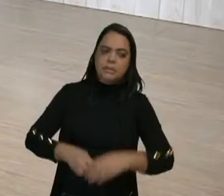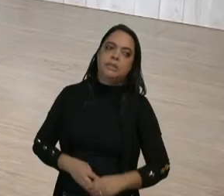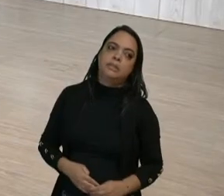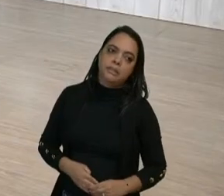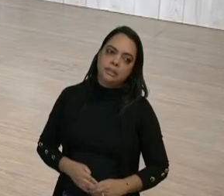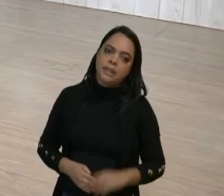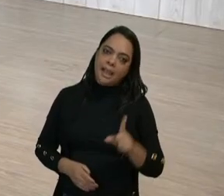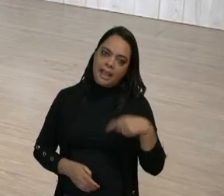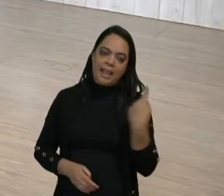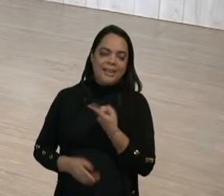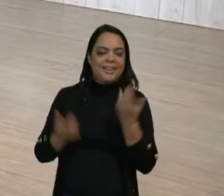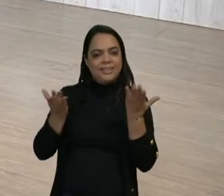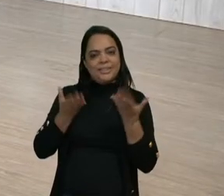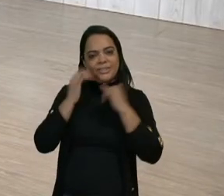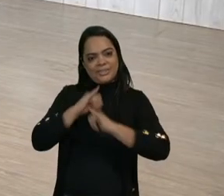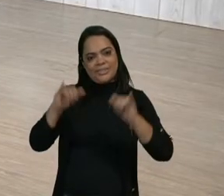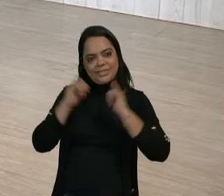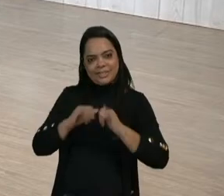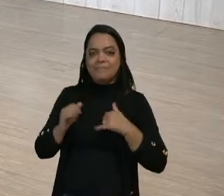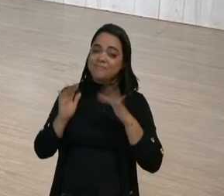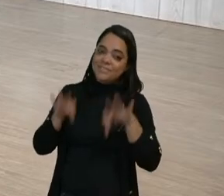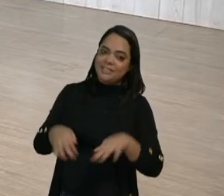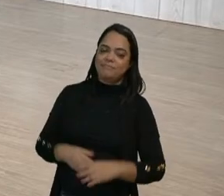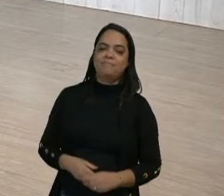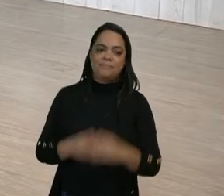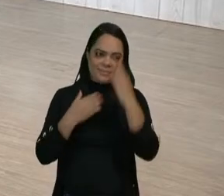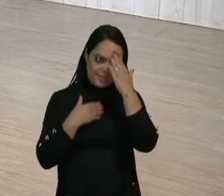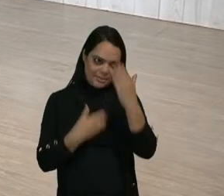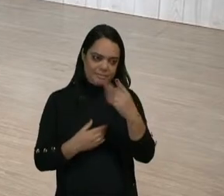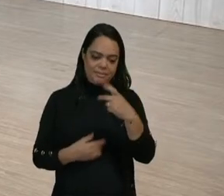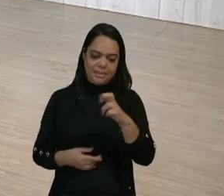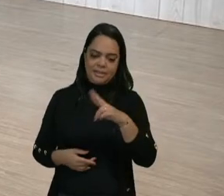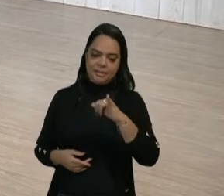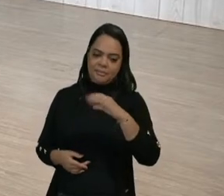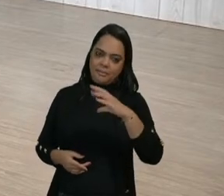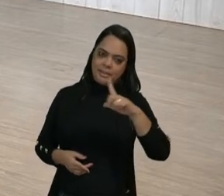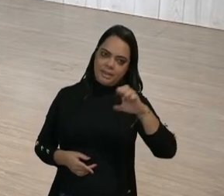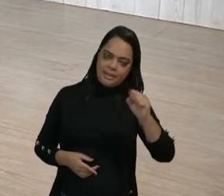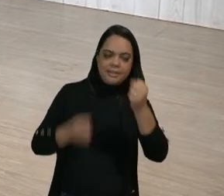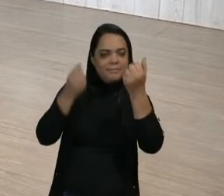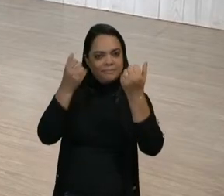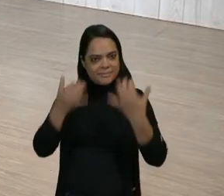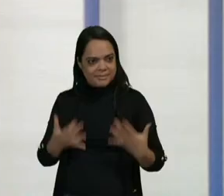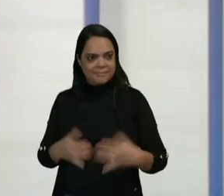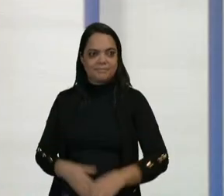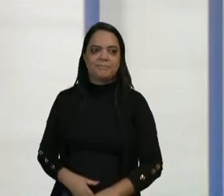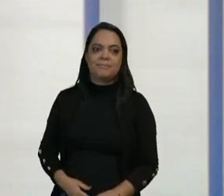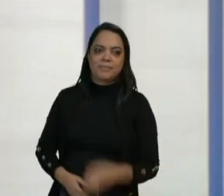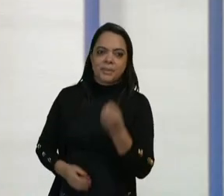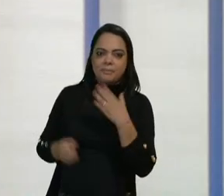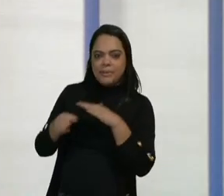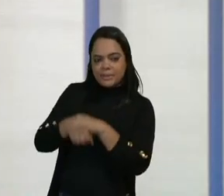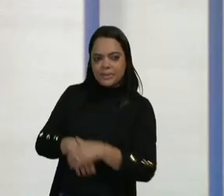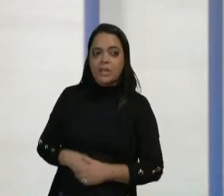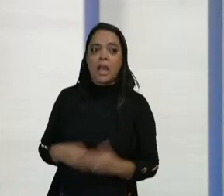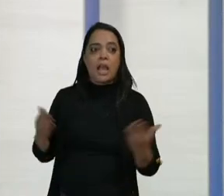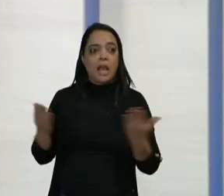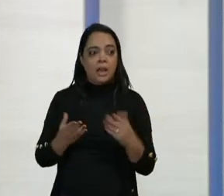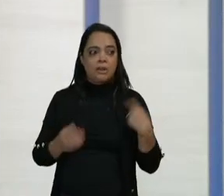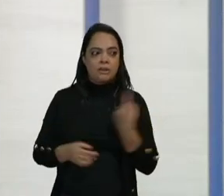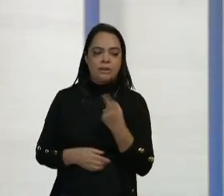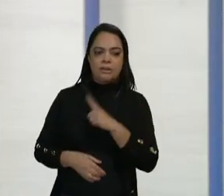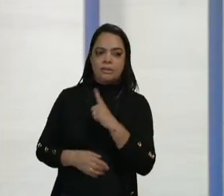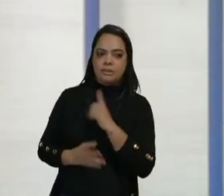Esse foi o nosso Giro de Notícias, Sara. fico por aqui. Muito obrigada, Péricles, pelas informações. Boa noite. A gente vai agora para o